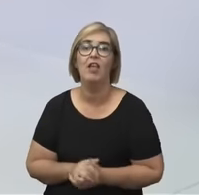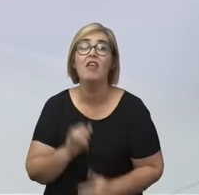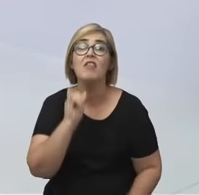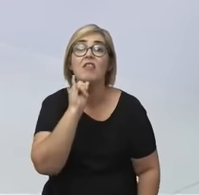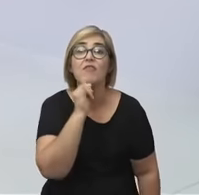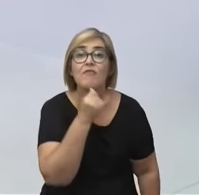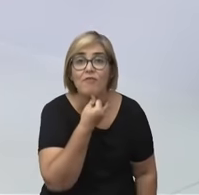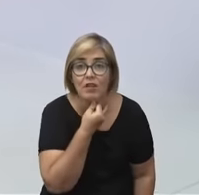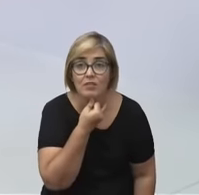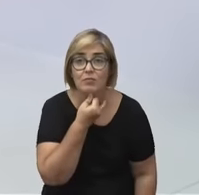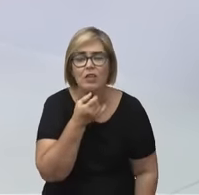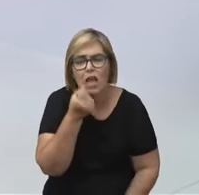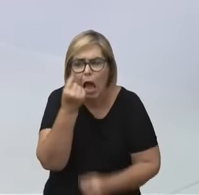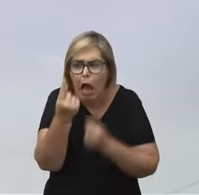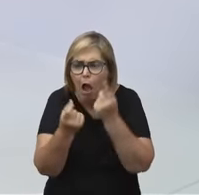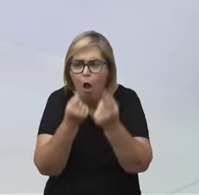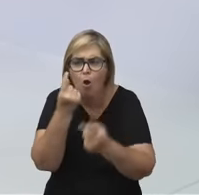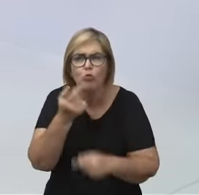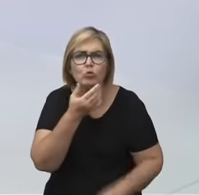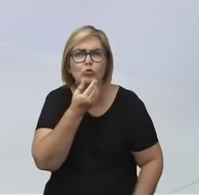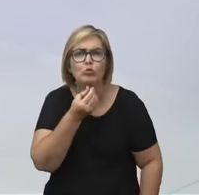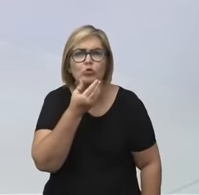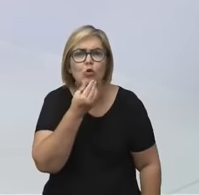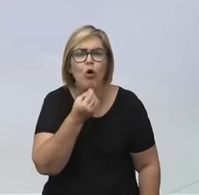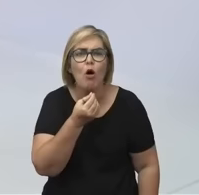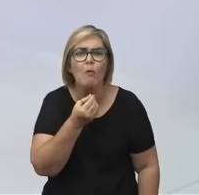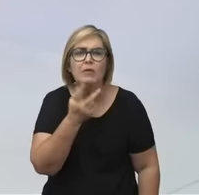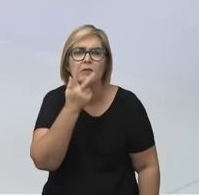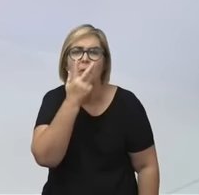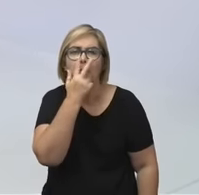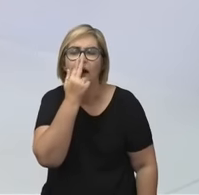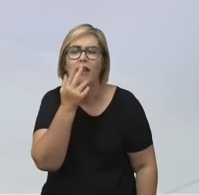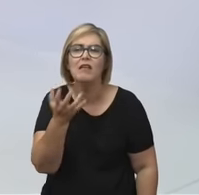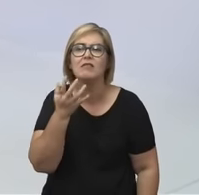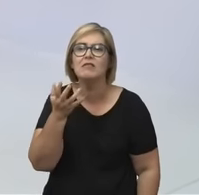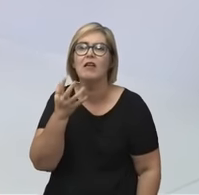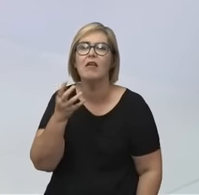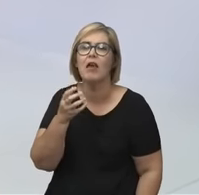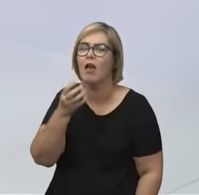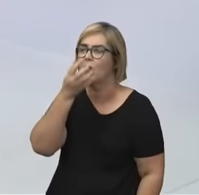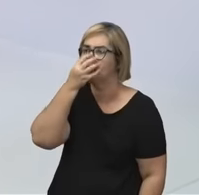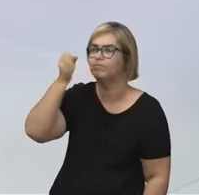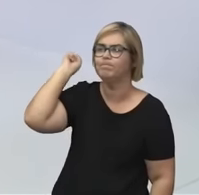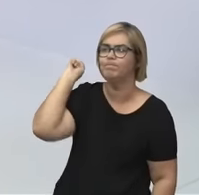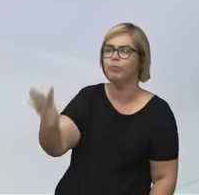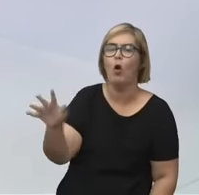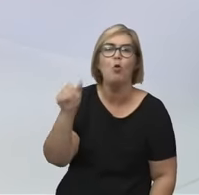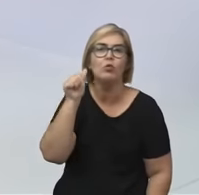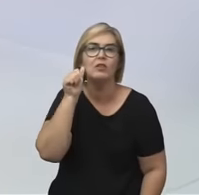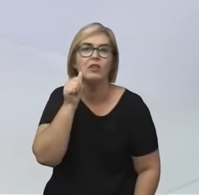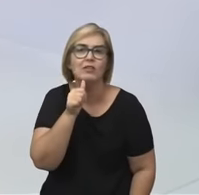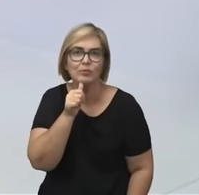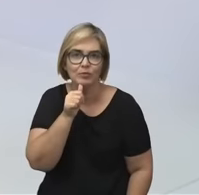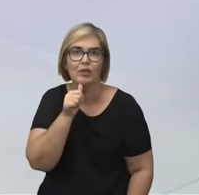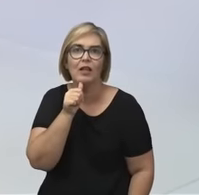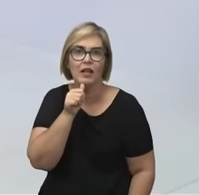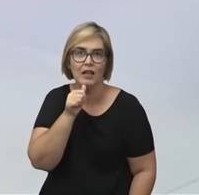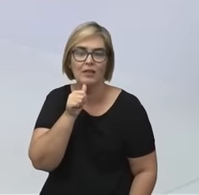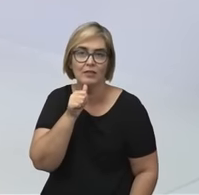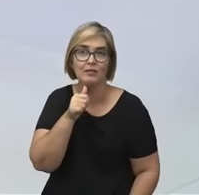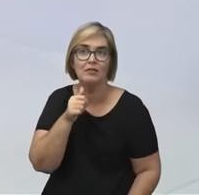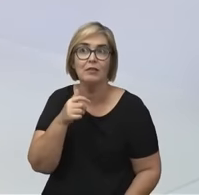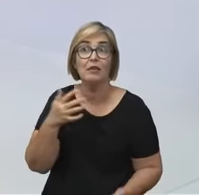alguns indivíduos menos delicados ousam atirar a face da mulher e o que é mais, às vezes, em